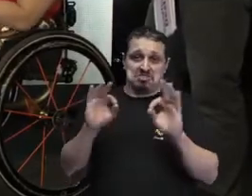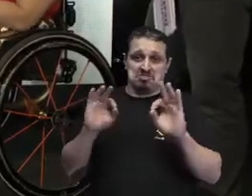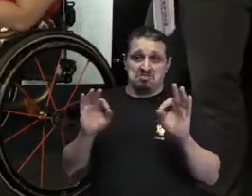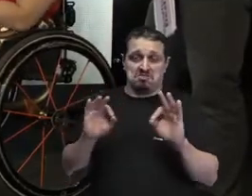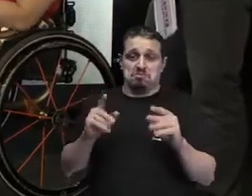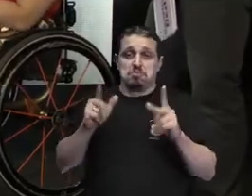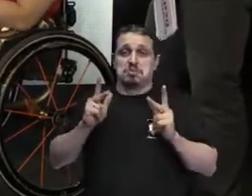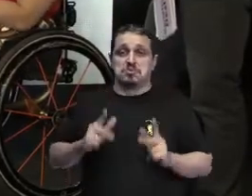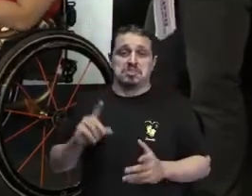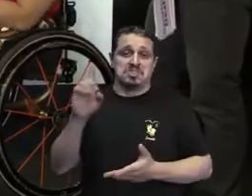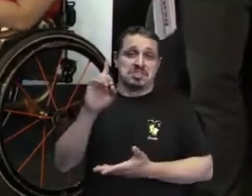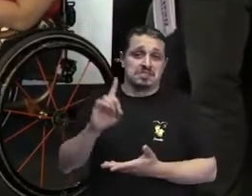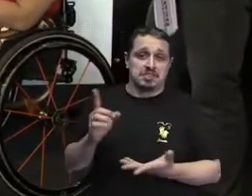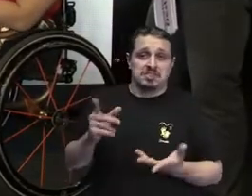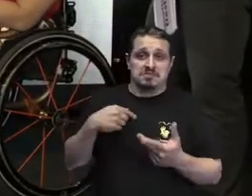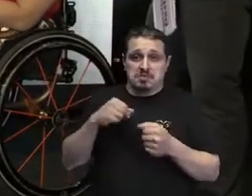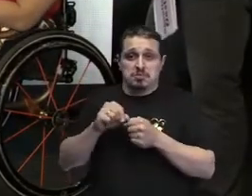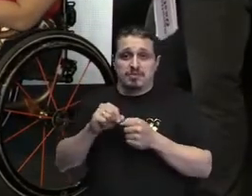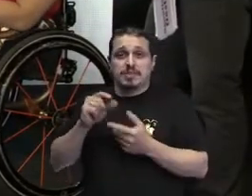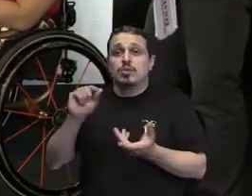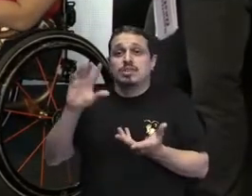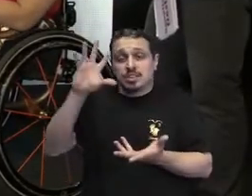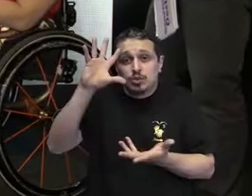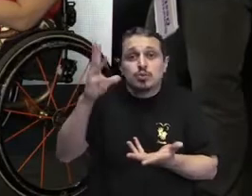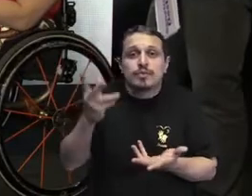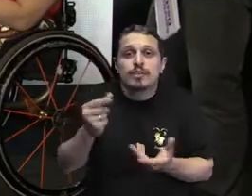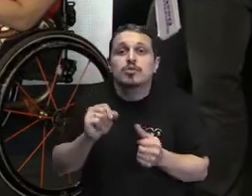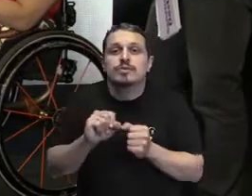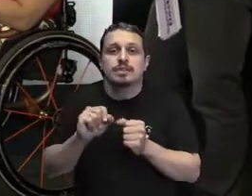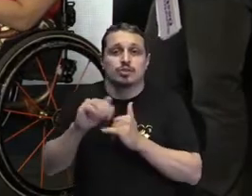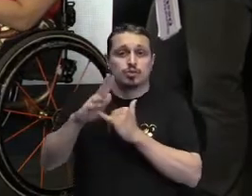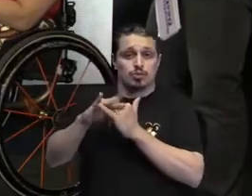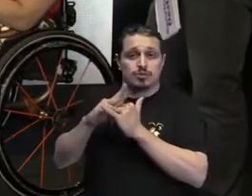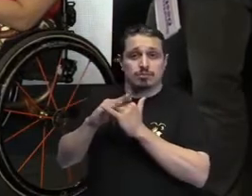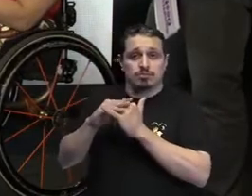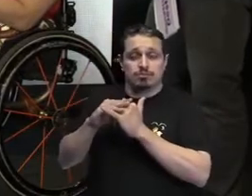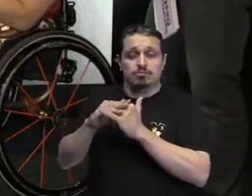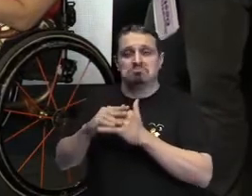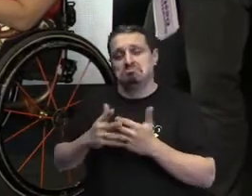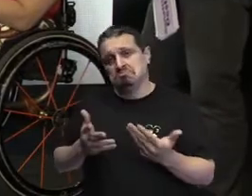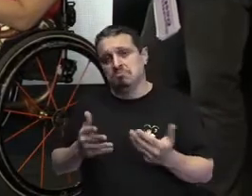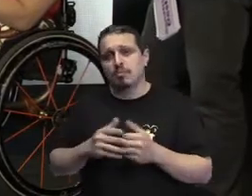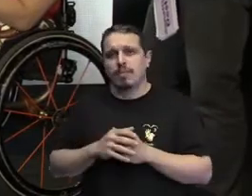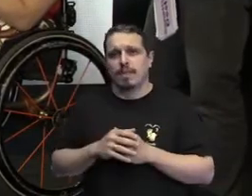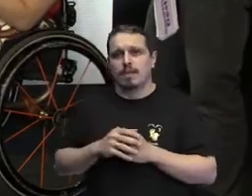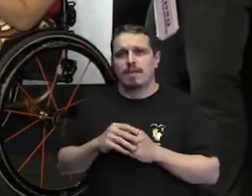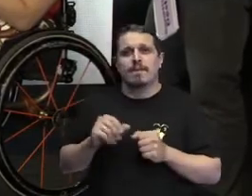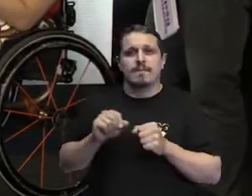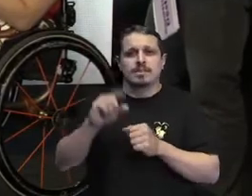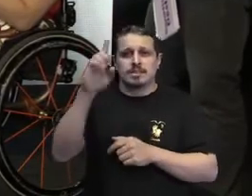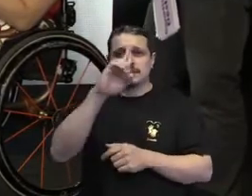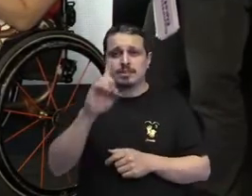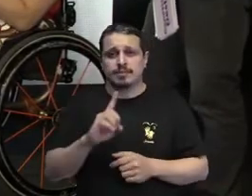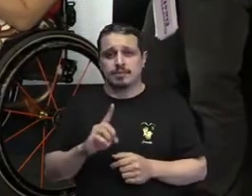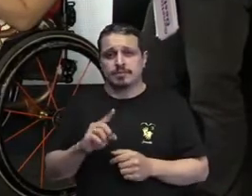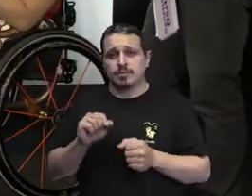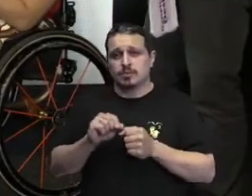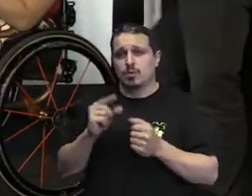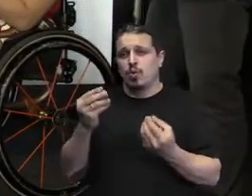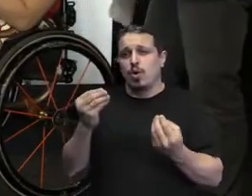resolvi fazer um canal pra falar sobre essas questões de ser uma pessoa com deficiência sem ser uma coisa